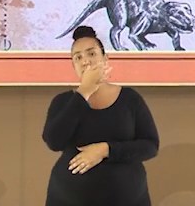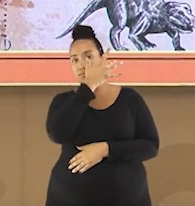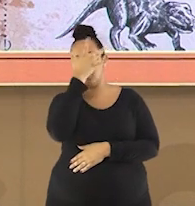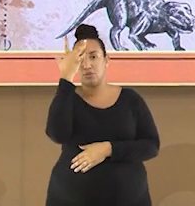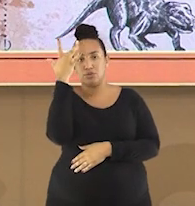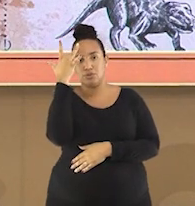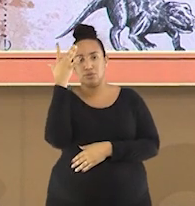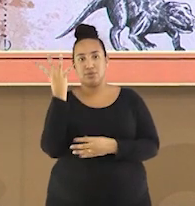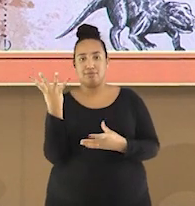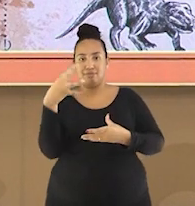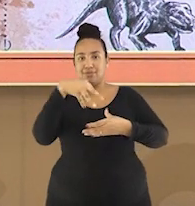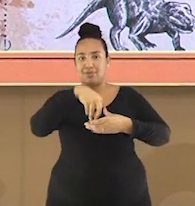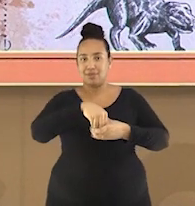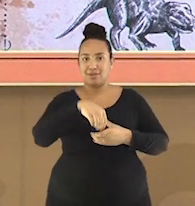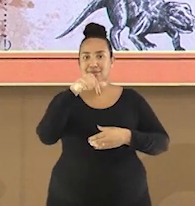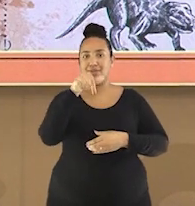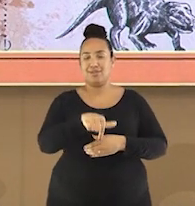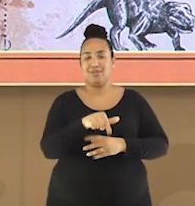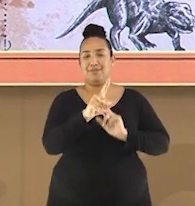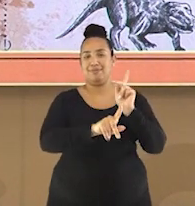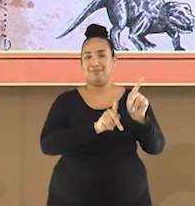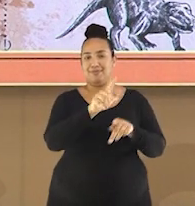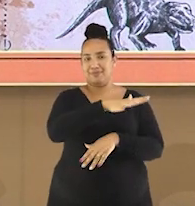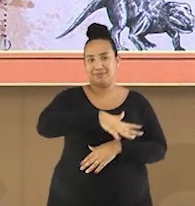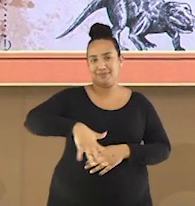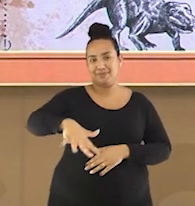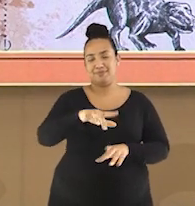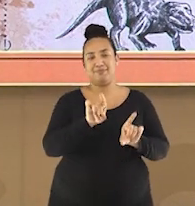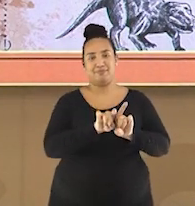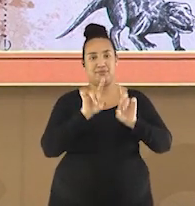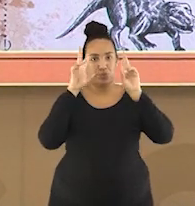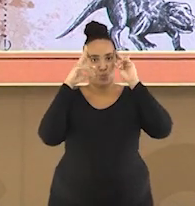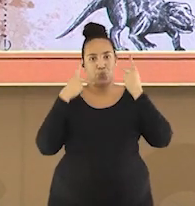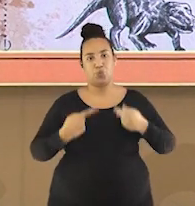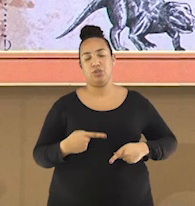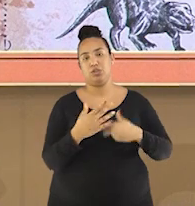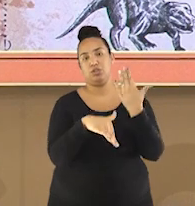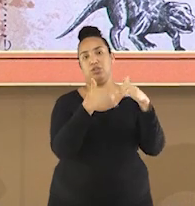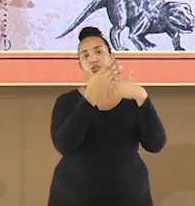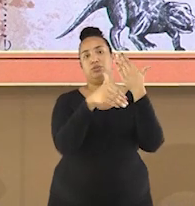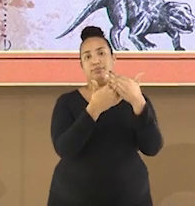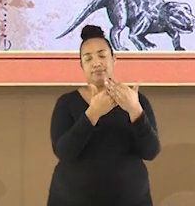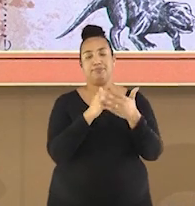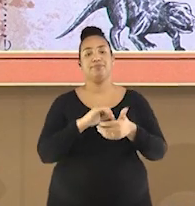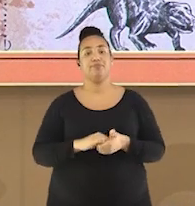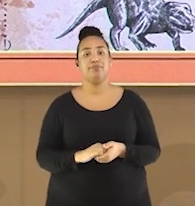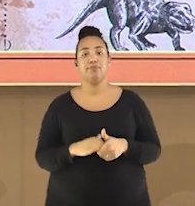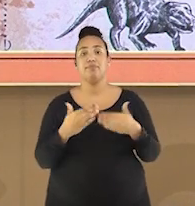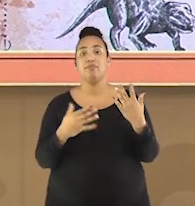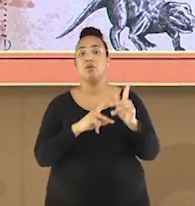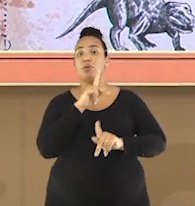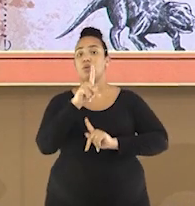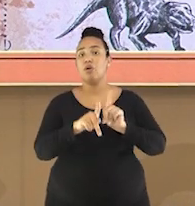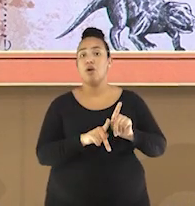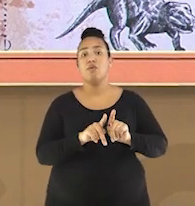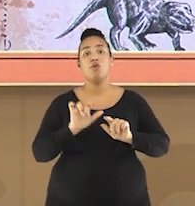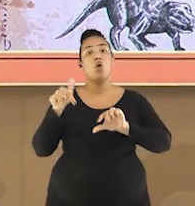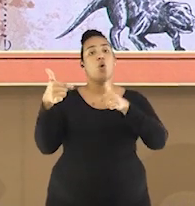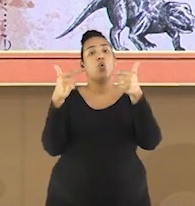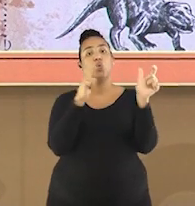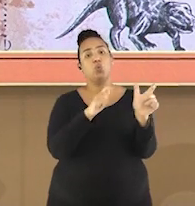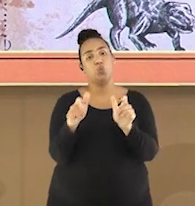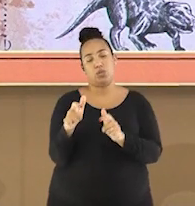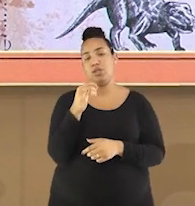ocupavam um topo da civilização e da evolução humana. Em contrapartida, povos de outras regiões como a